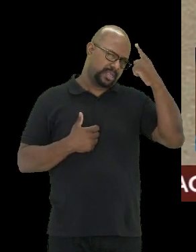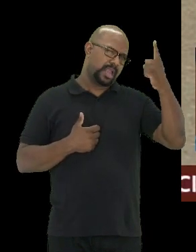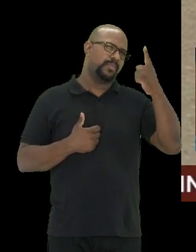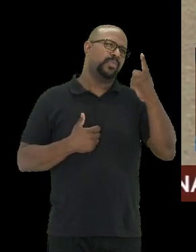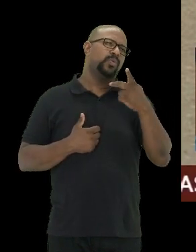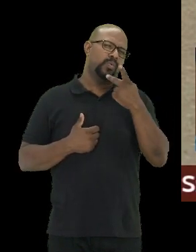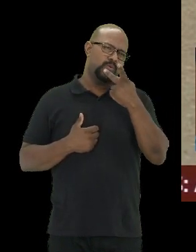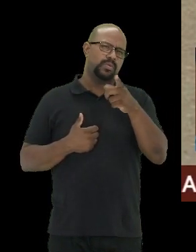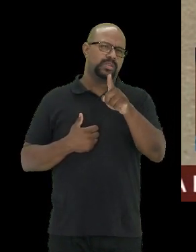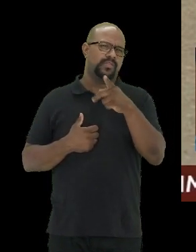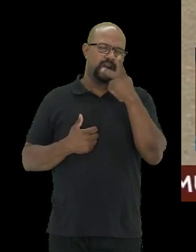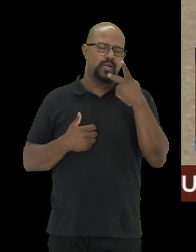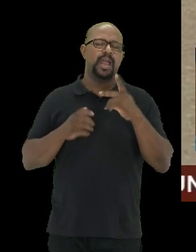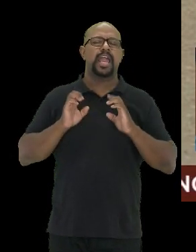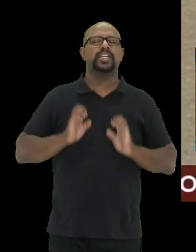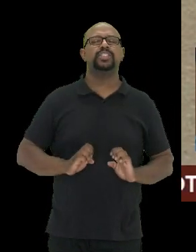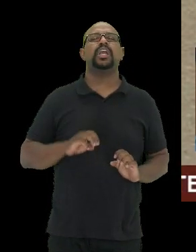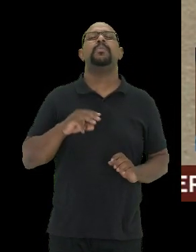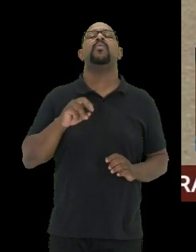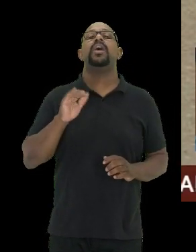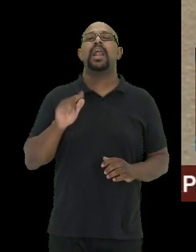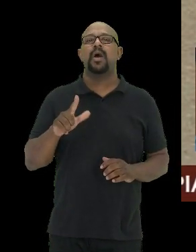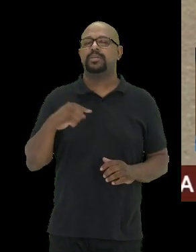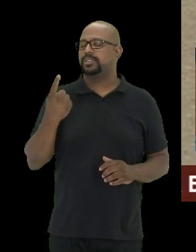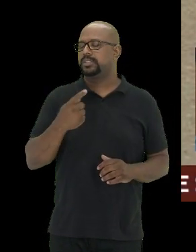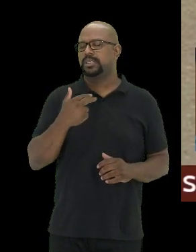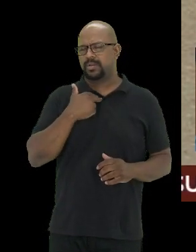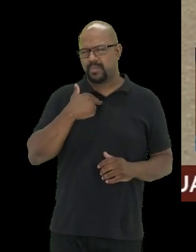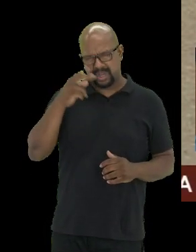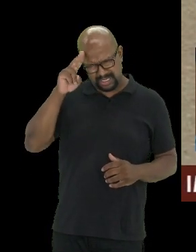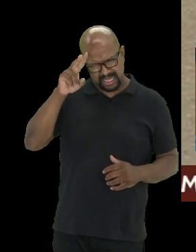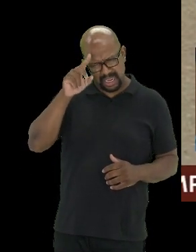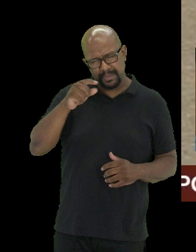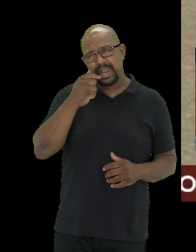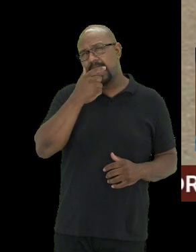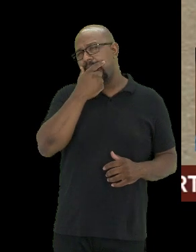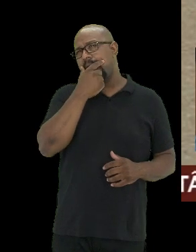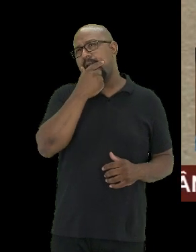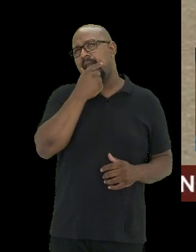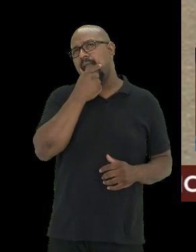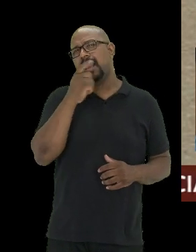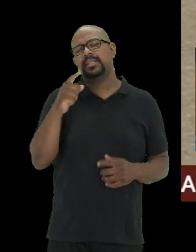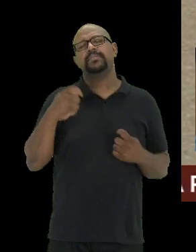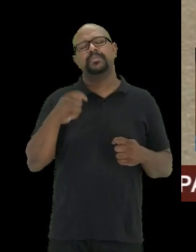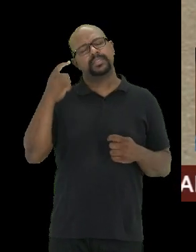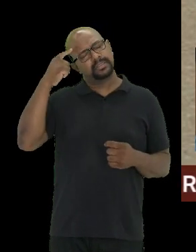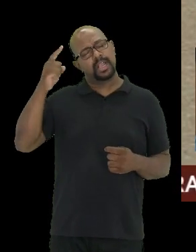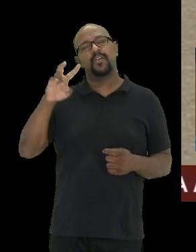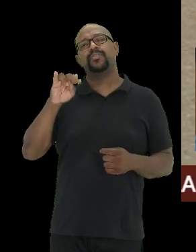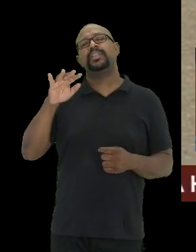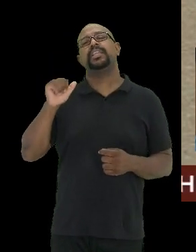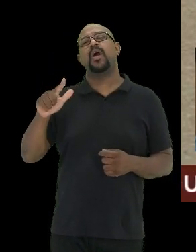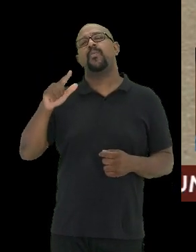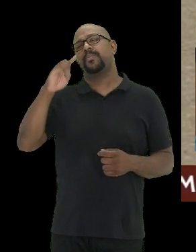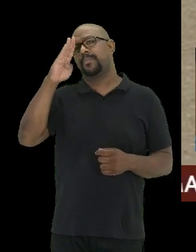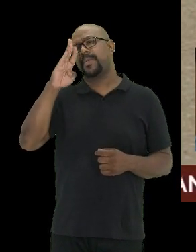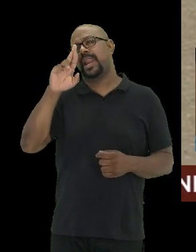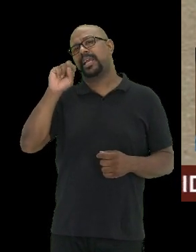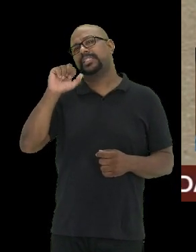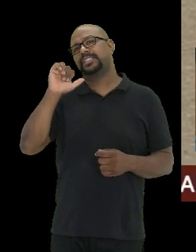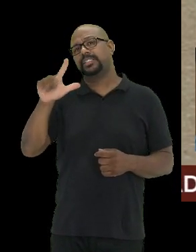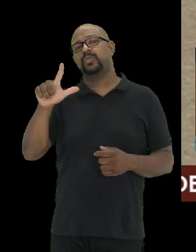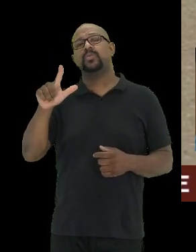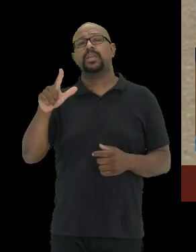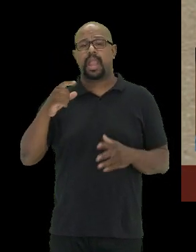comentário teu da questão ética e moral. E a gente não pode, lembra? Temos que nos reportar um Vital Brasil que doou a